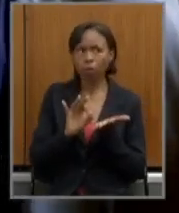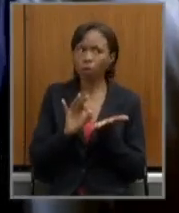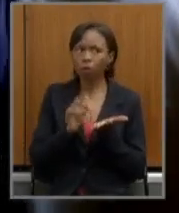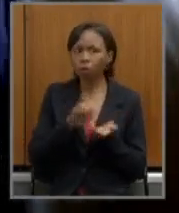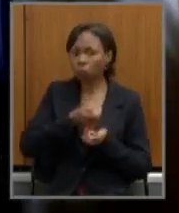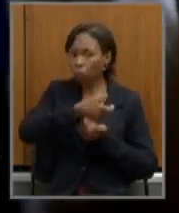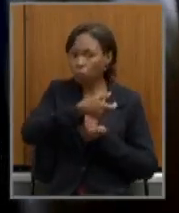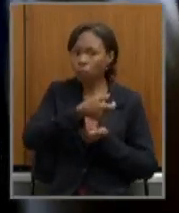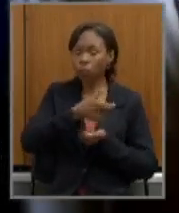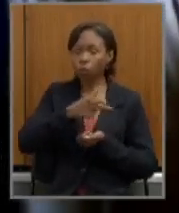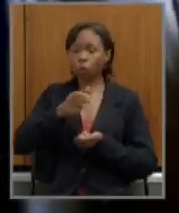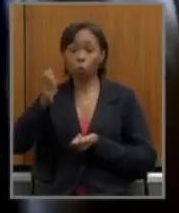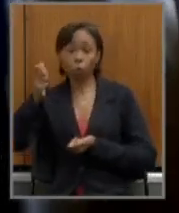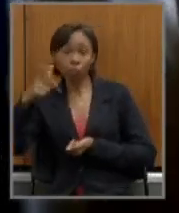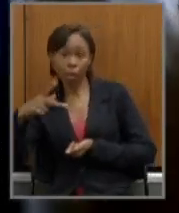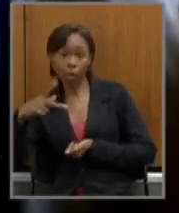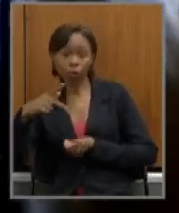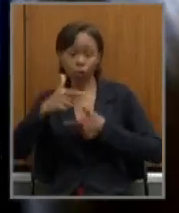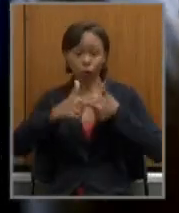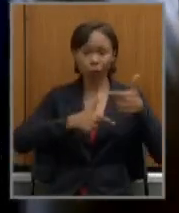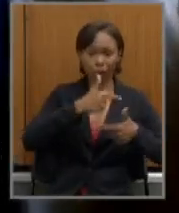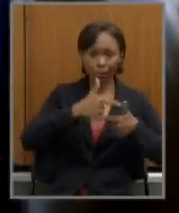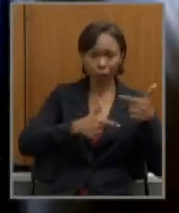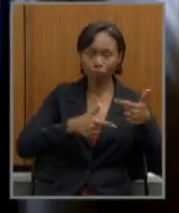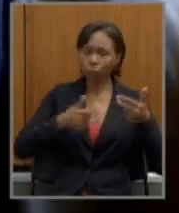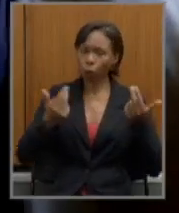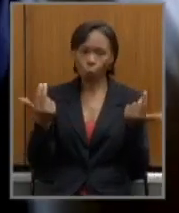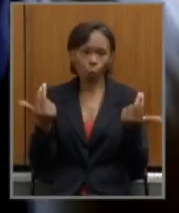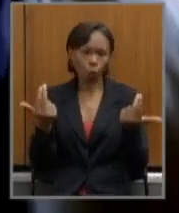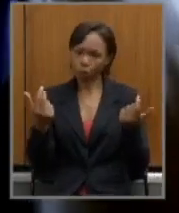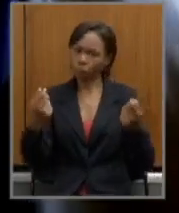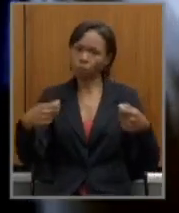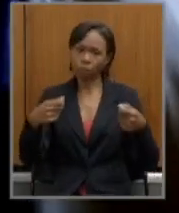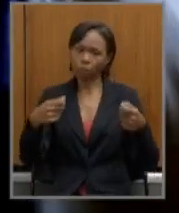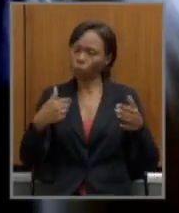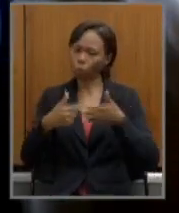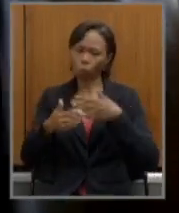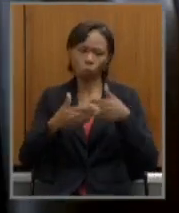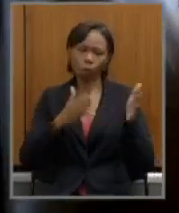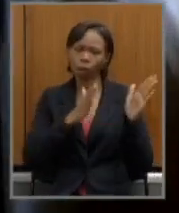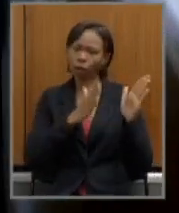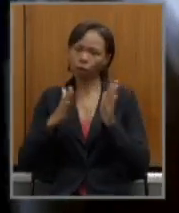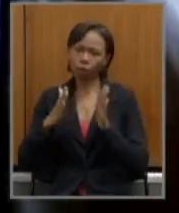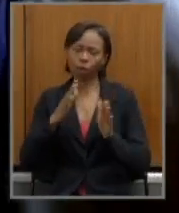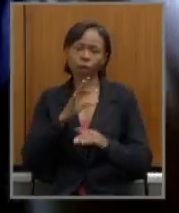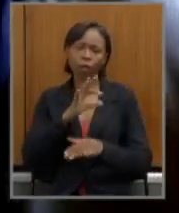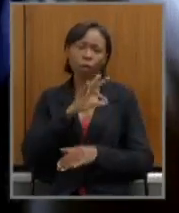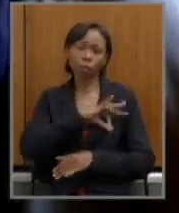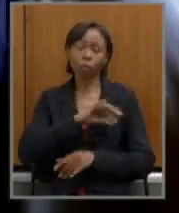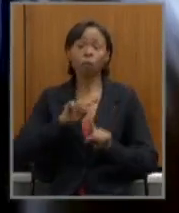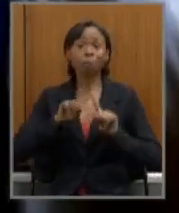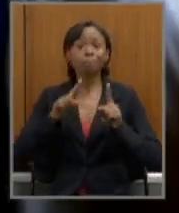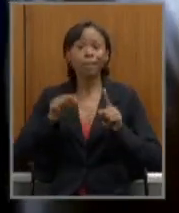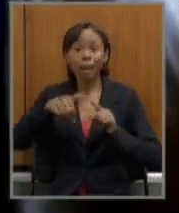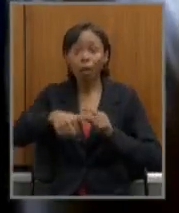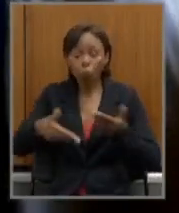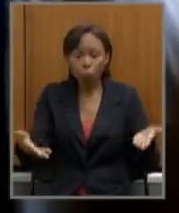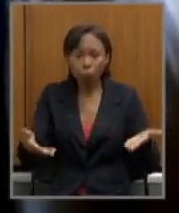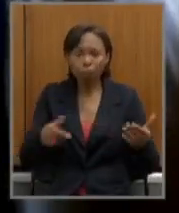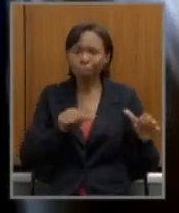devem ser idênticas em todas as fases salariais em todas mas acho também que uma mudança agora